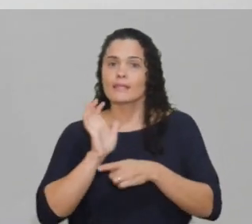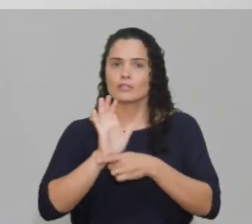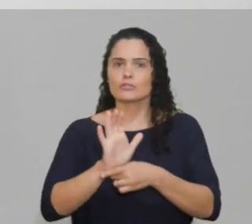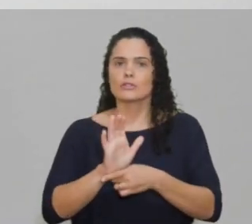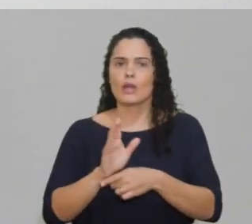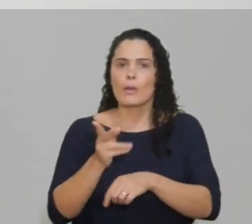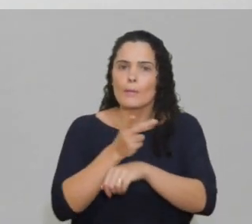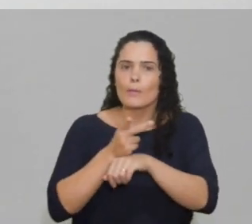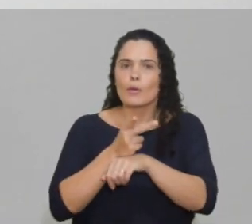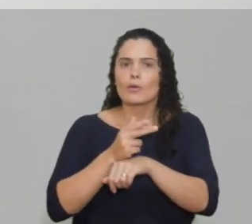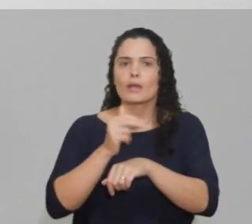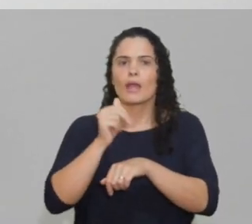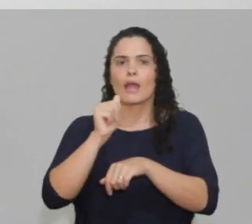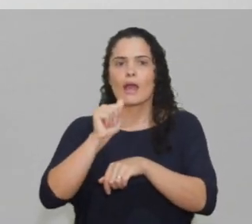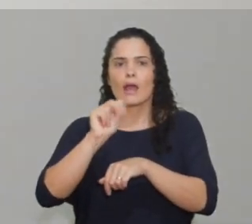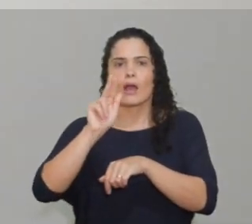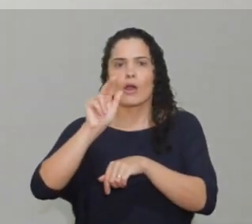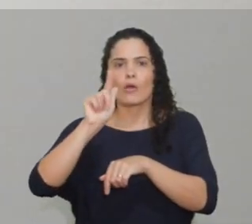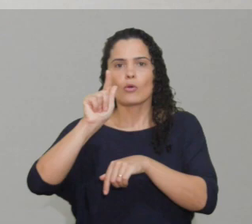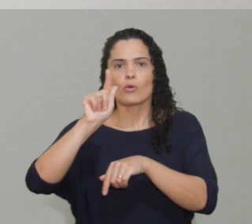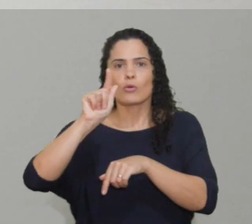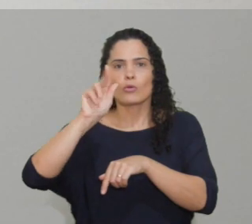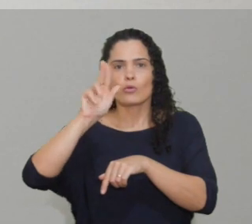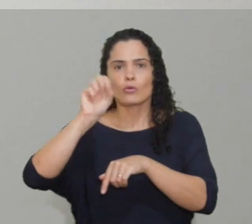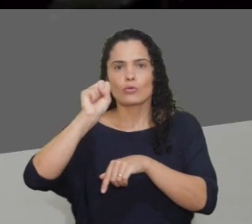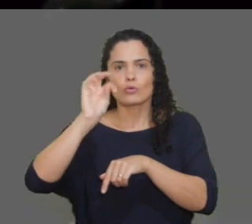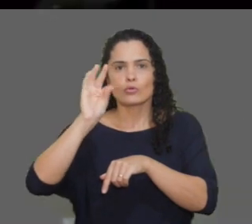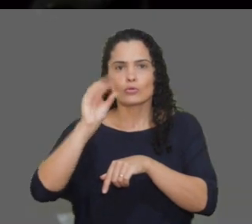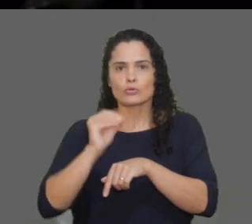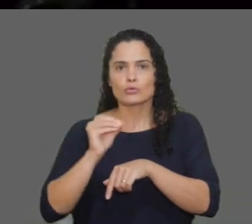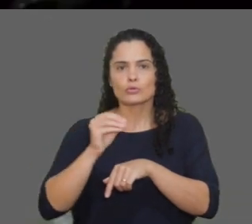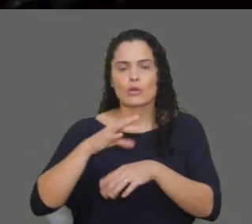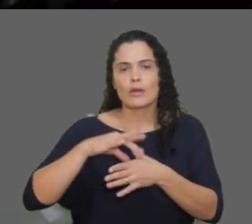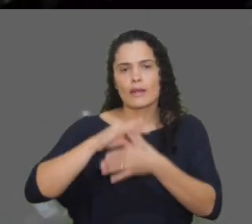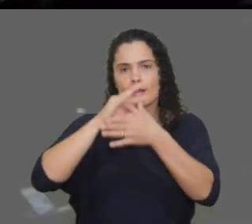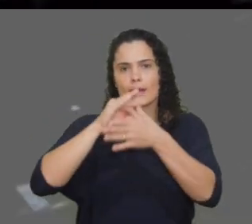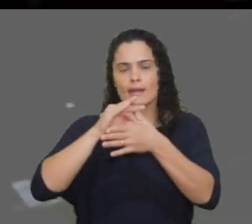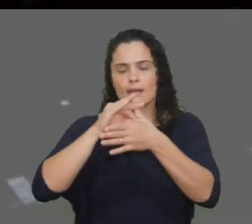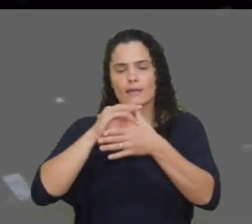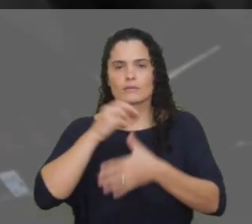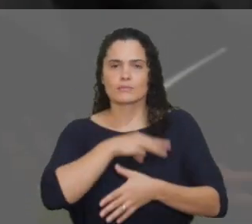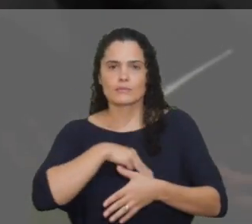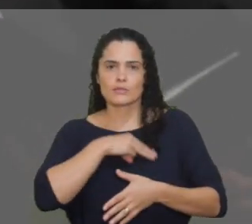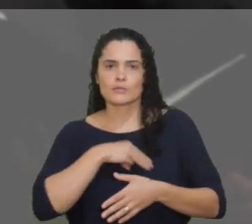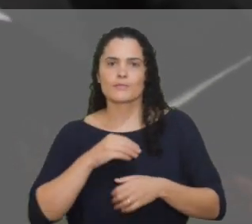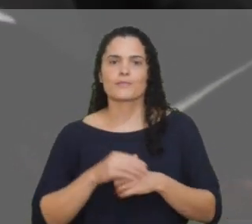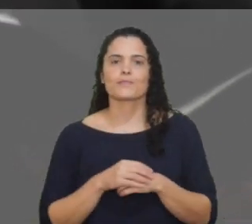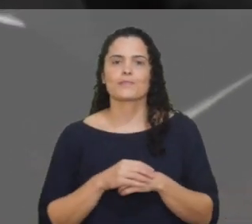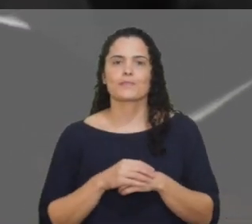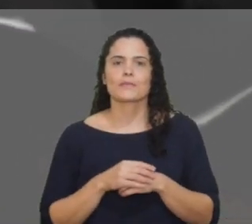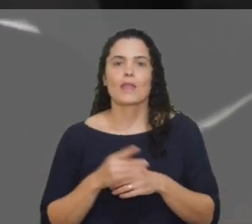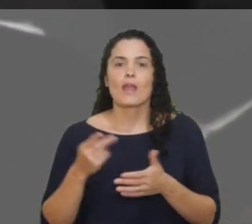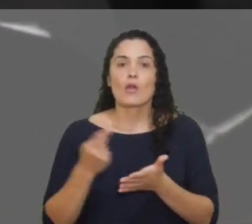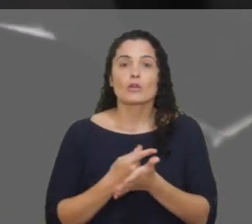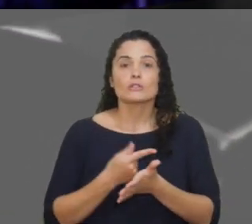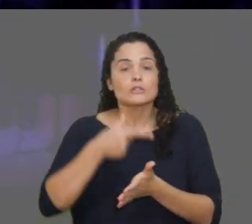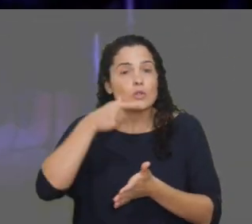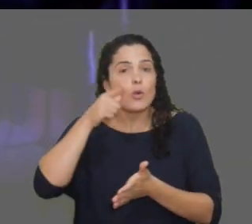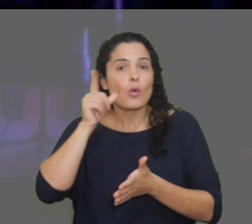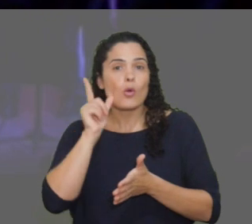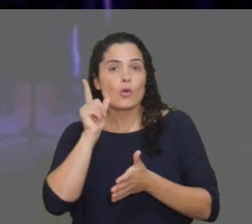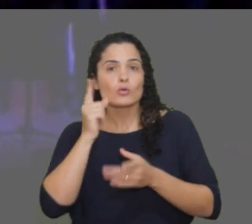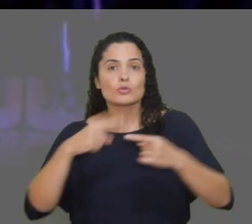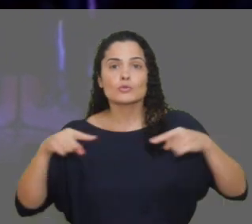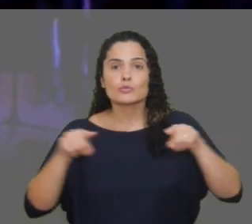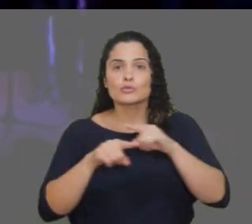o irmão Augusto Leandro, líder da missão. E ontem aconteceu aqui na igreja o musical Jesus o Vitorioso, cantado pelo